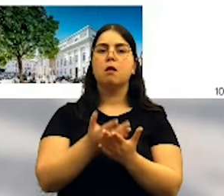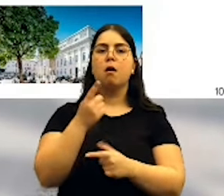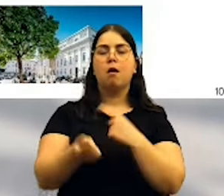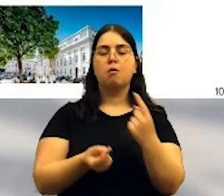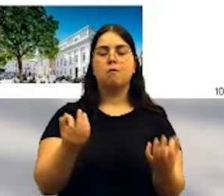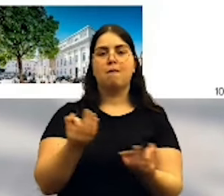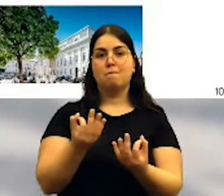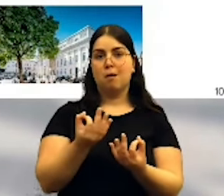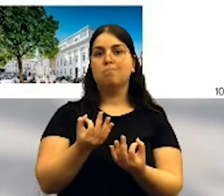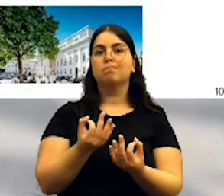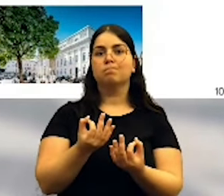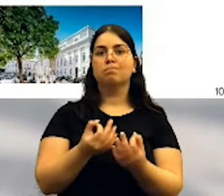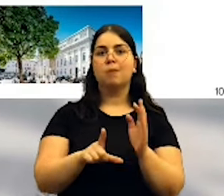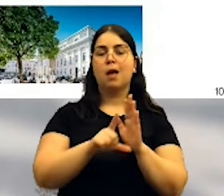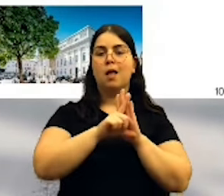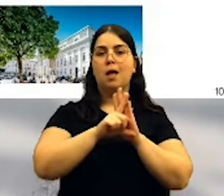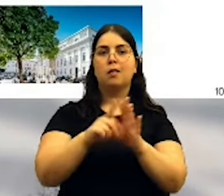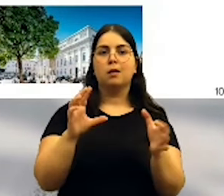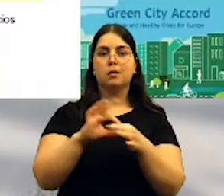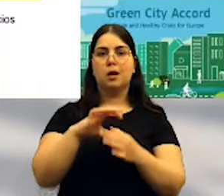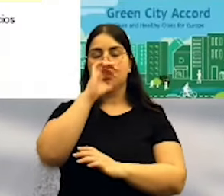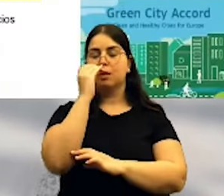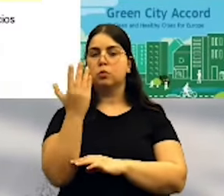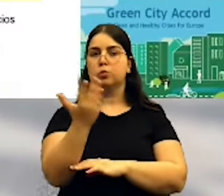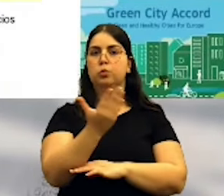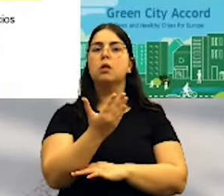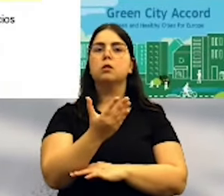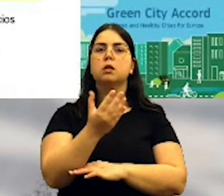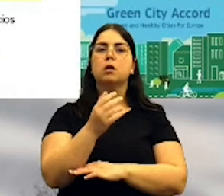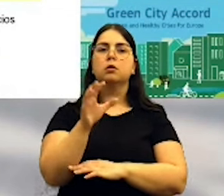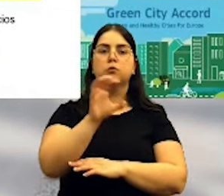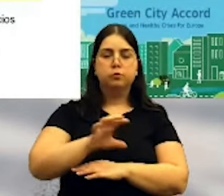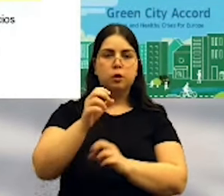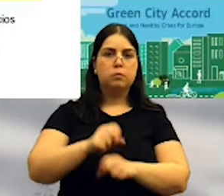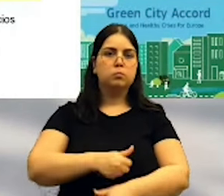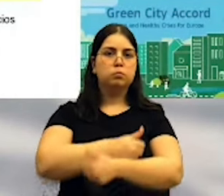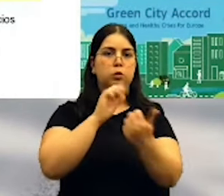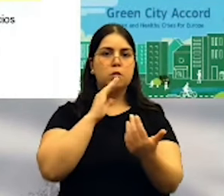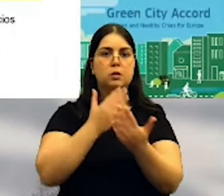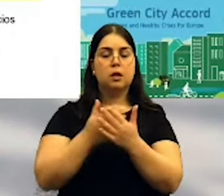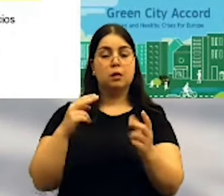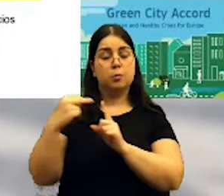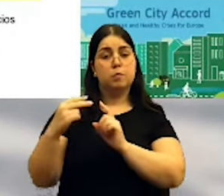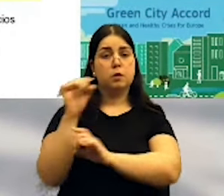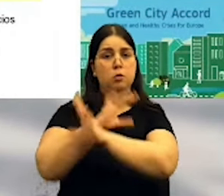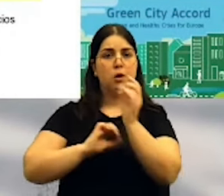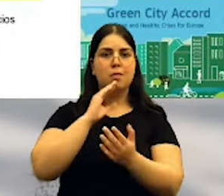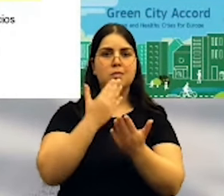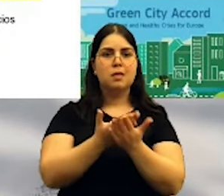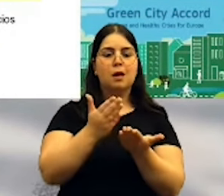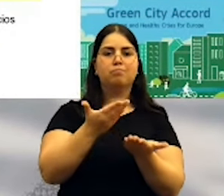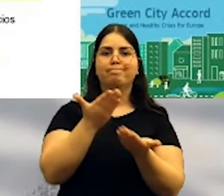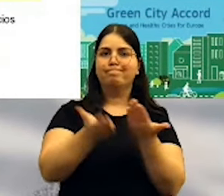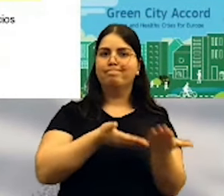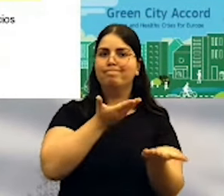ter sido aprovada a Lei do Restauro da Natureza, que do ponto de vista europeu, dá um suporte adicional a esta necessidade de